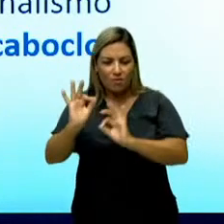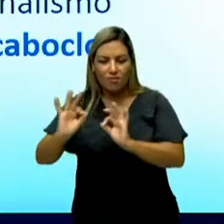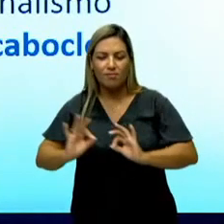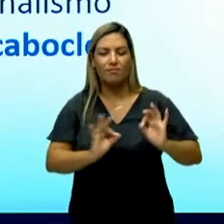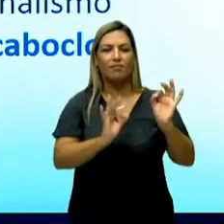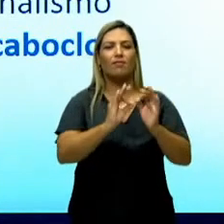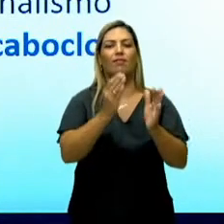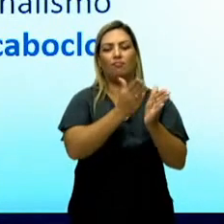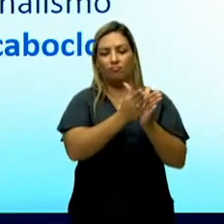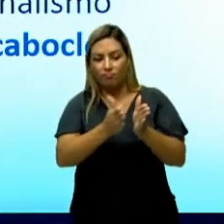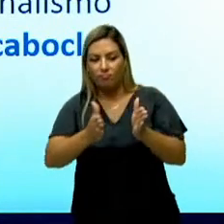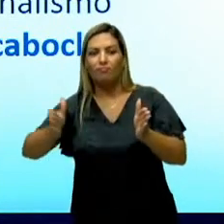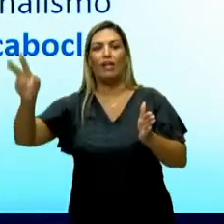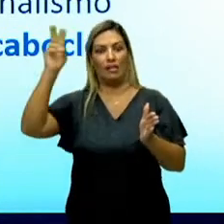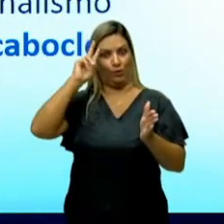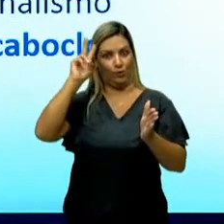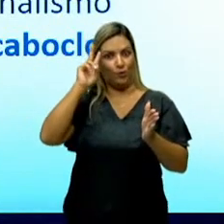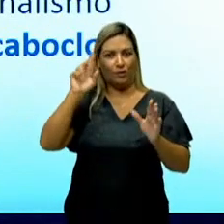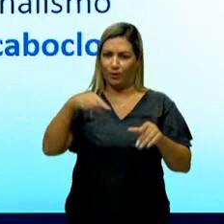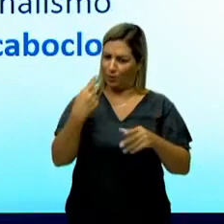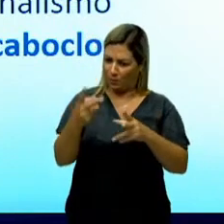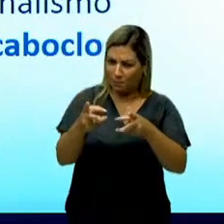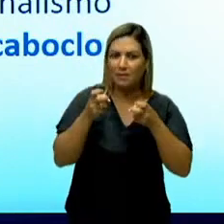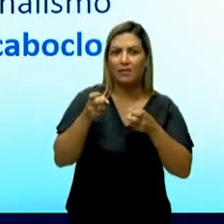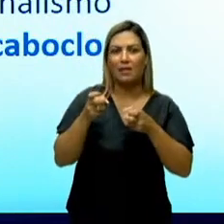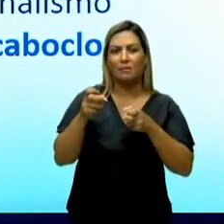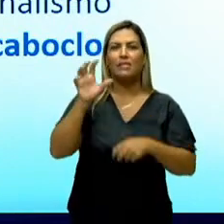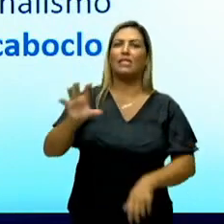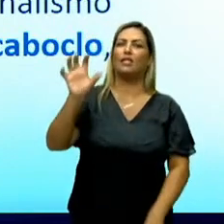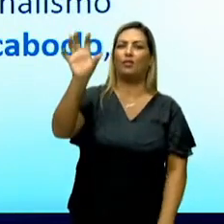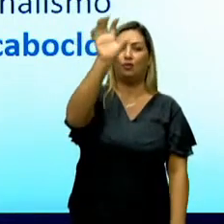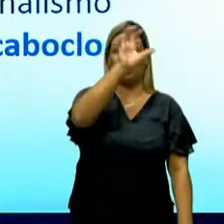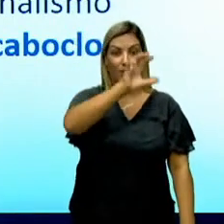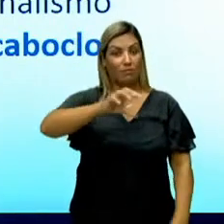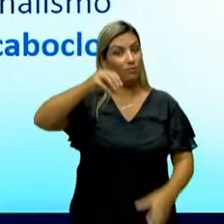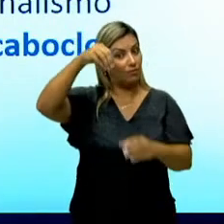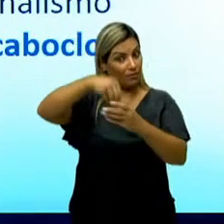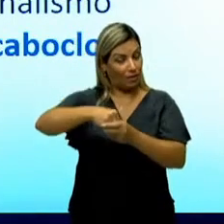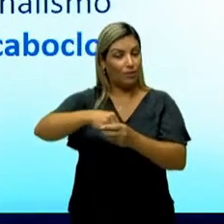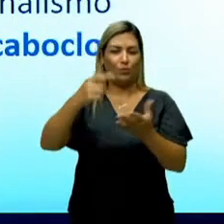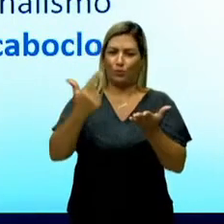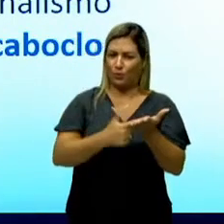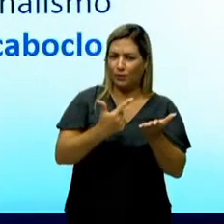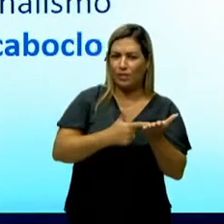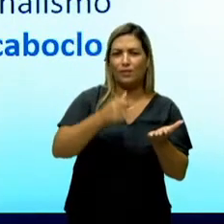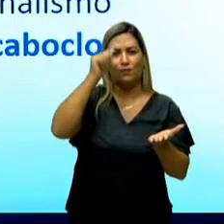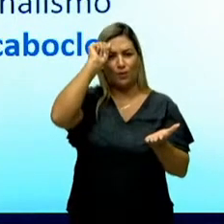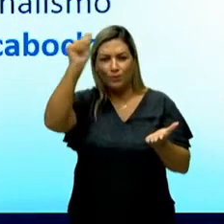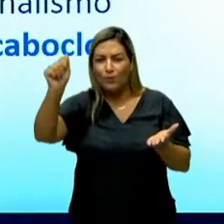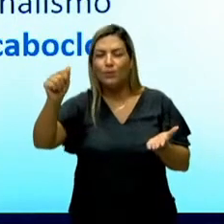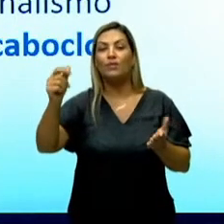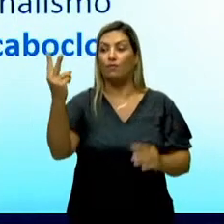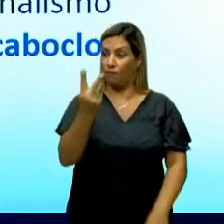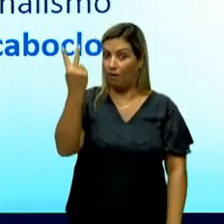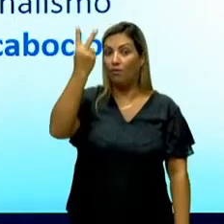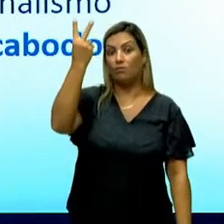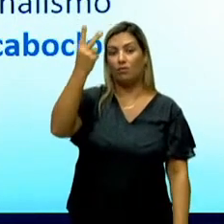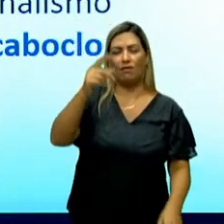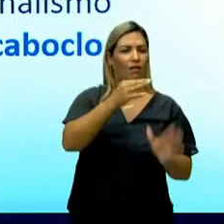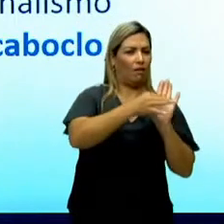nossa história. Então, nós vamos perceber esse regionalismo dentro da obra, valorizando e não mais